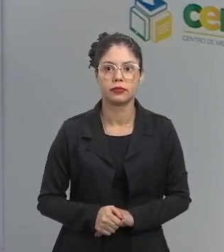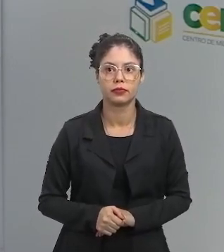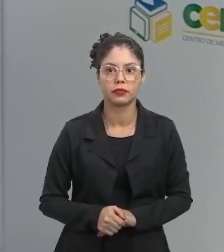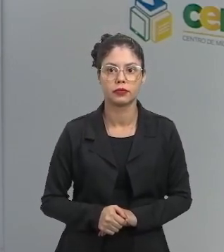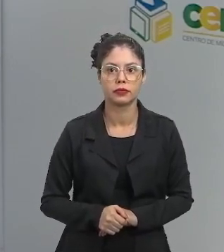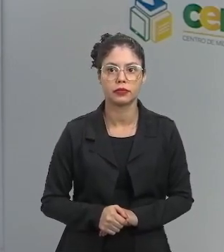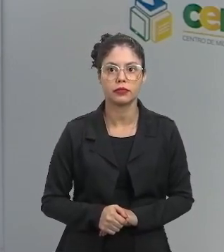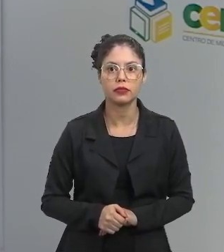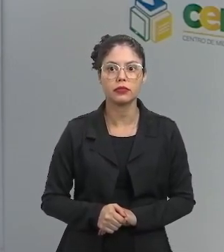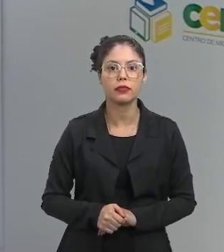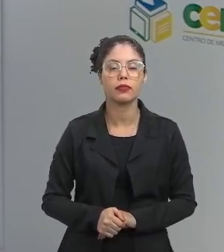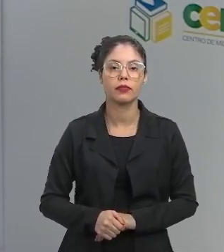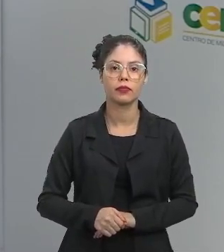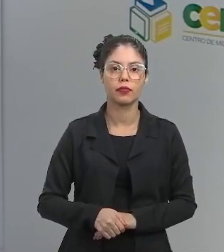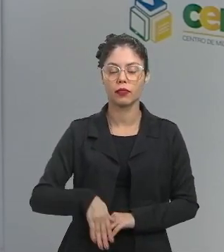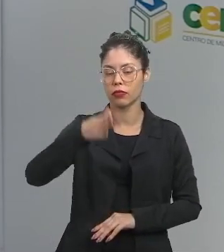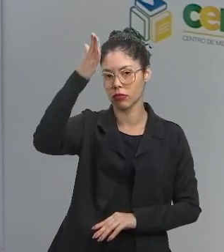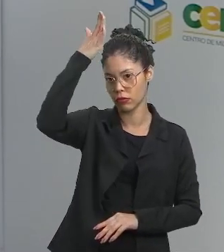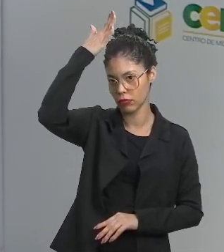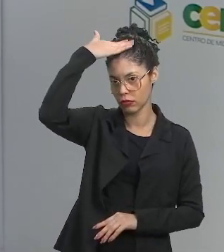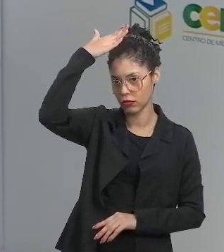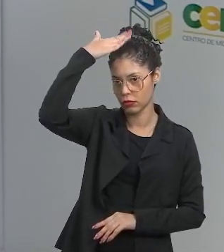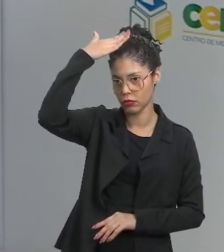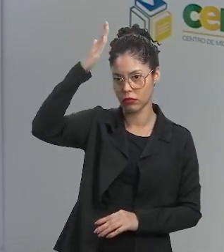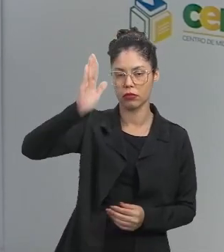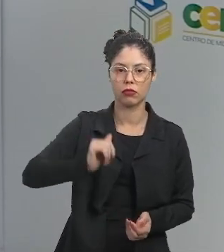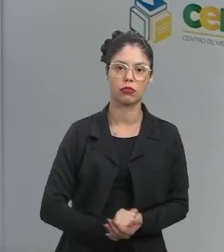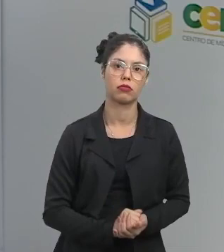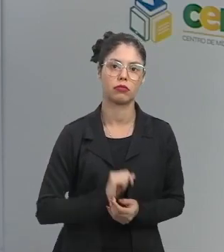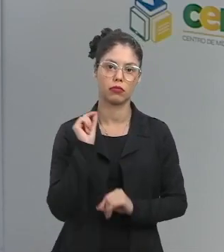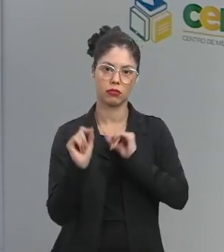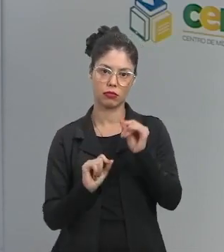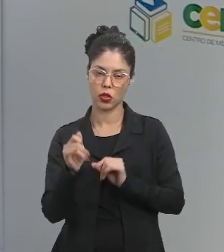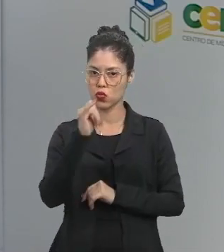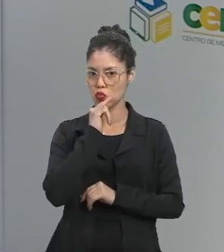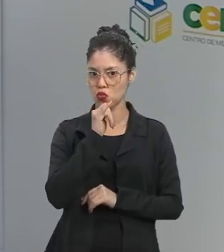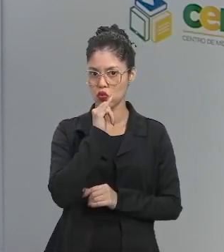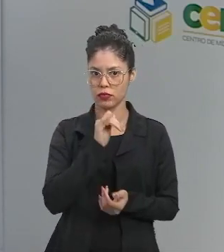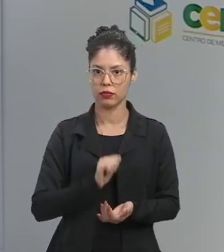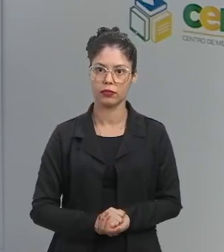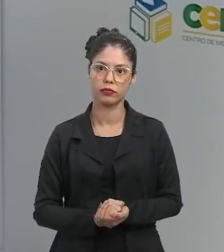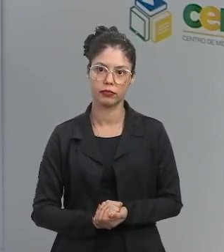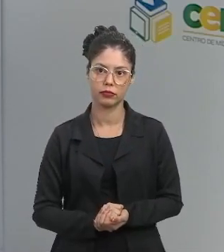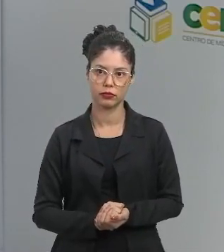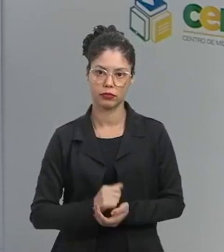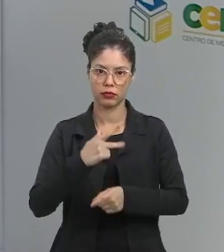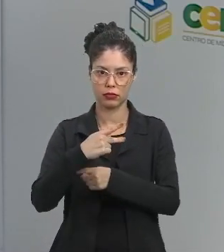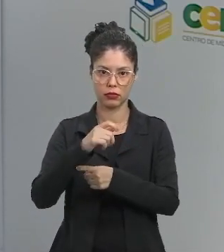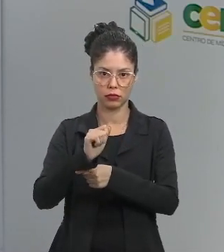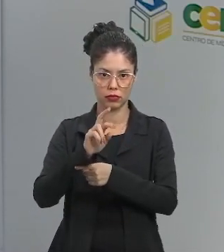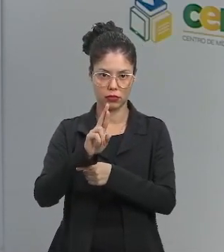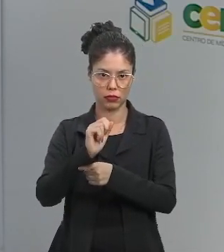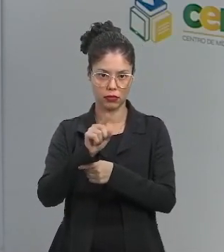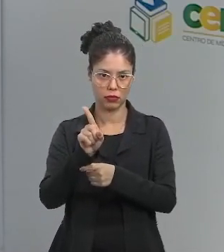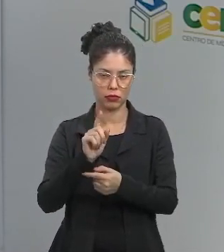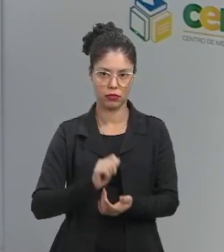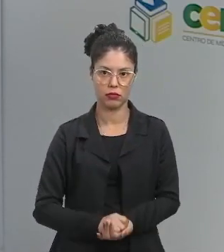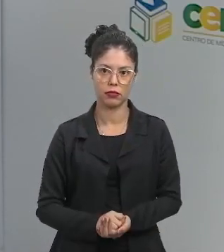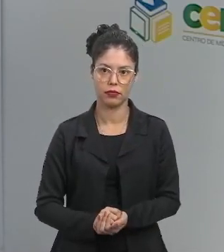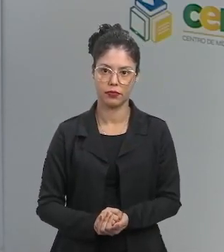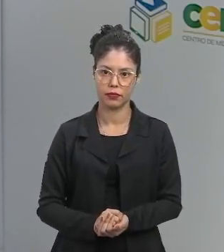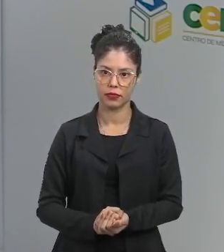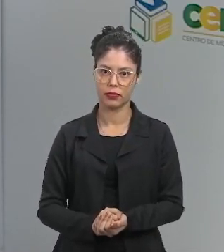No Pará, existe um exemplo clássico de introdução